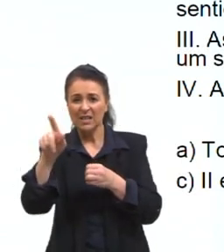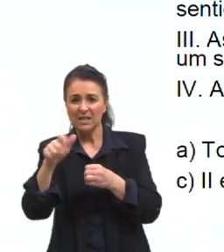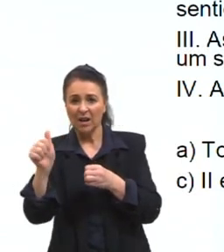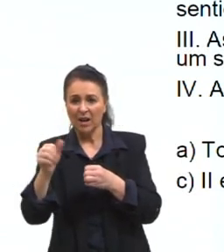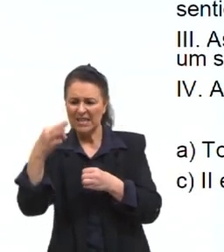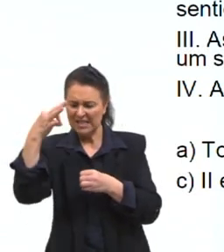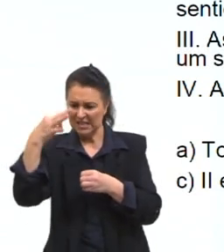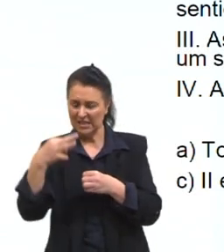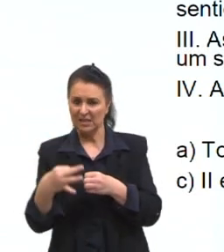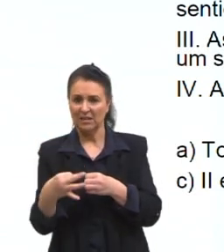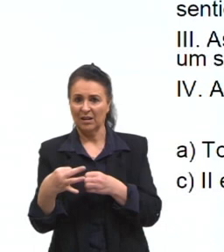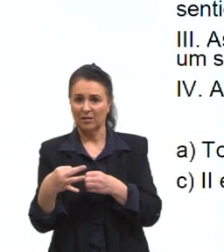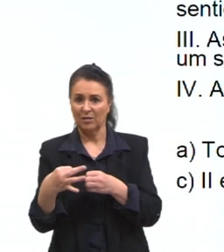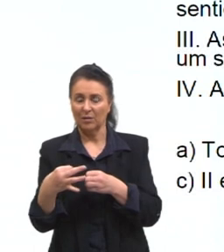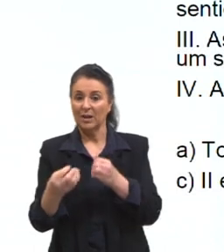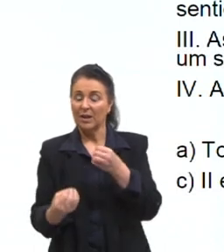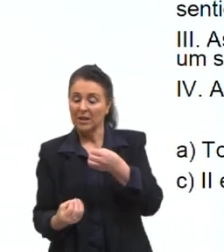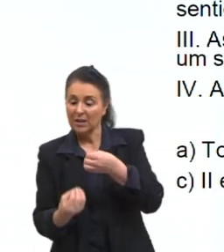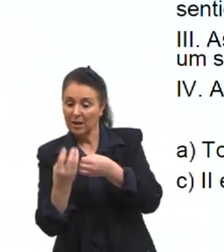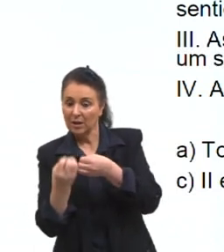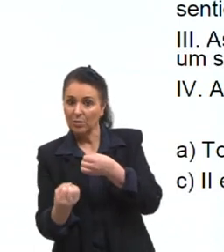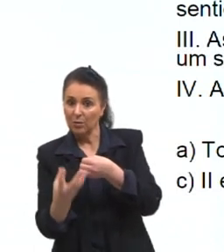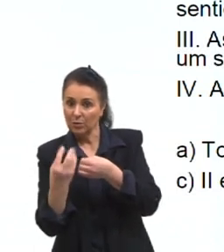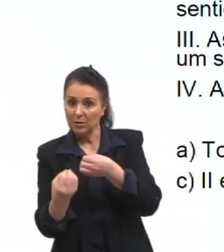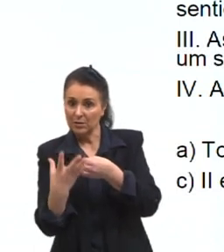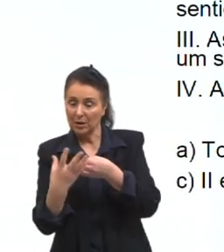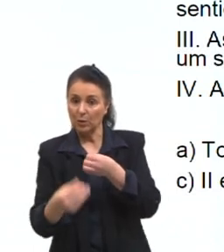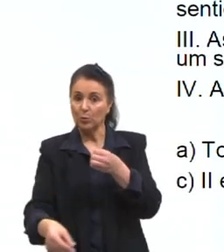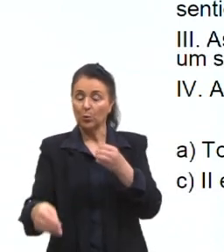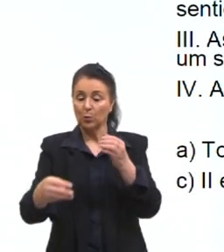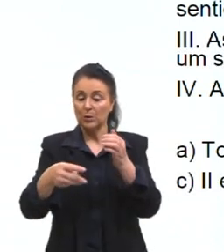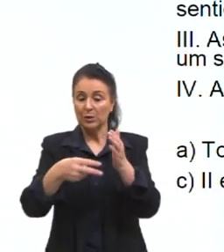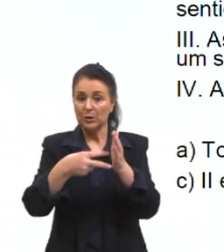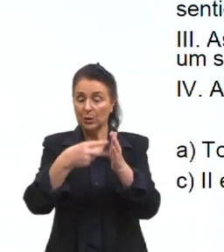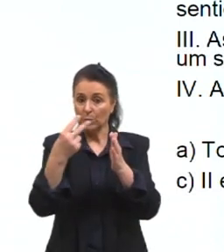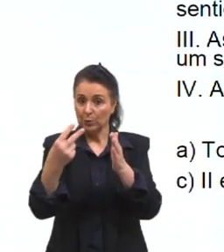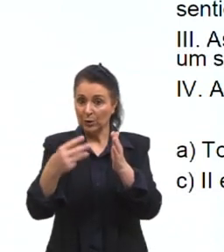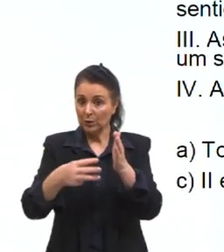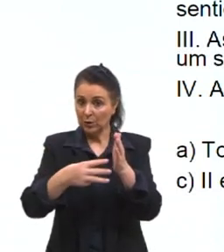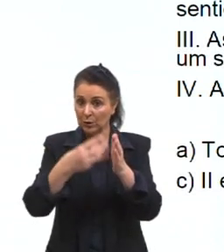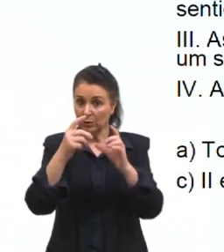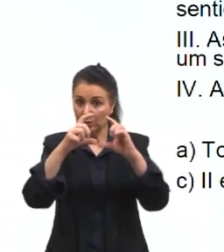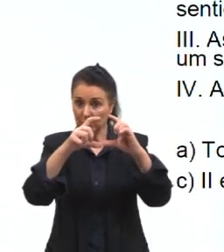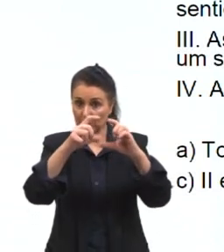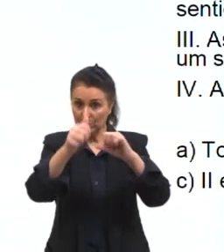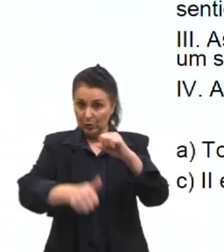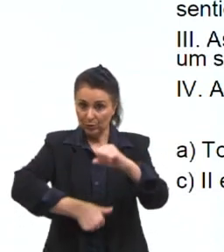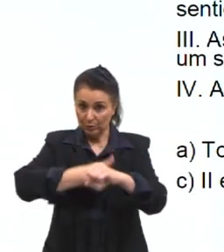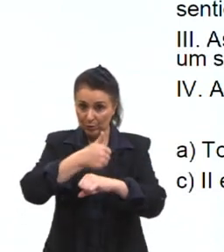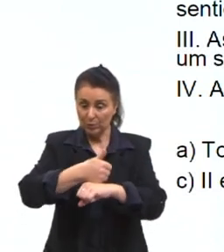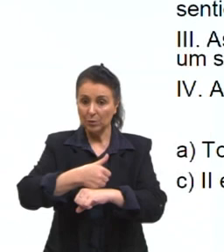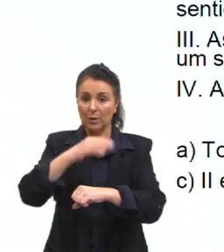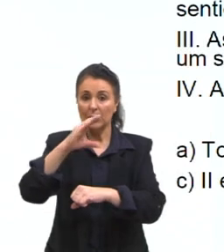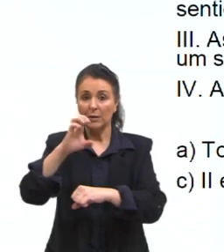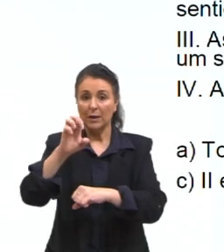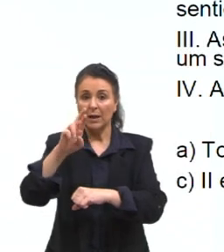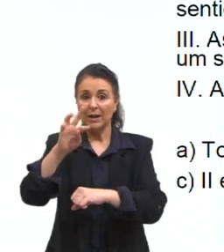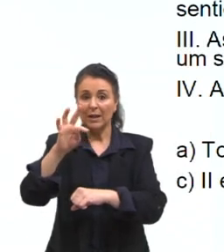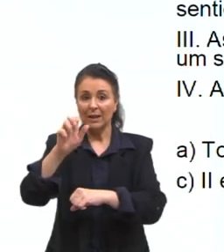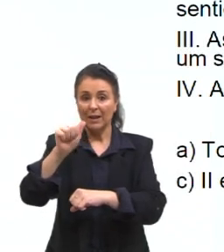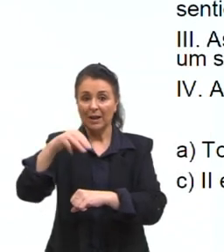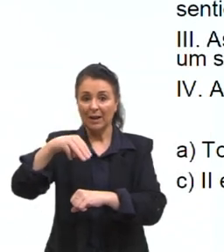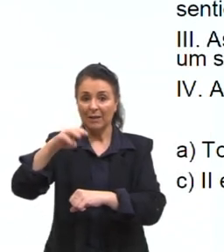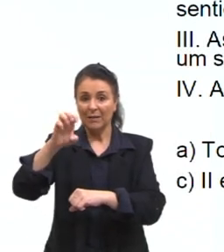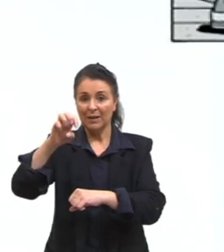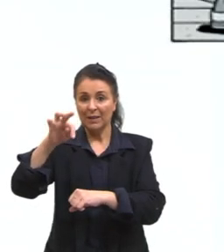certeza. E essa locução no segundo e no terceiro quadrinho pode ser substituído pelo adverbio certamente, sem